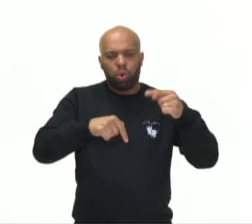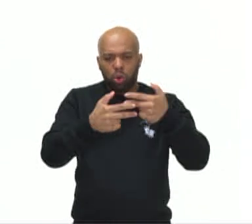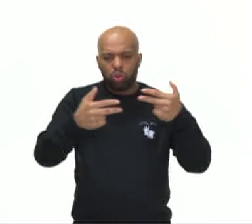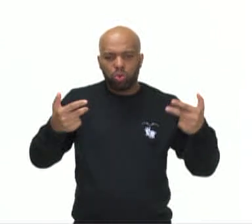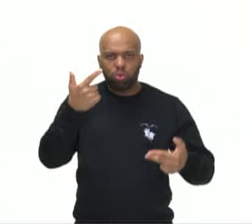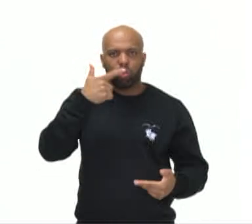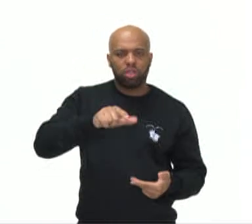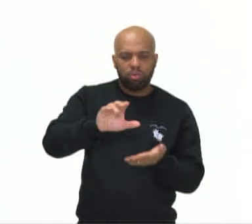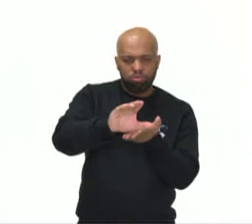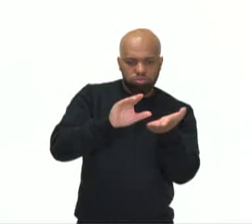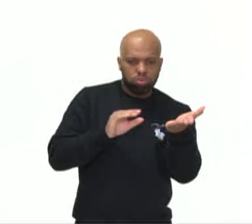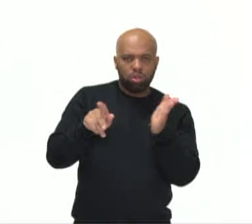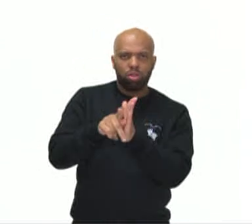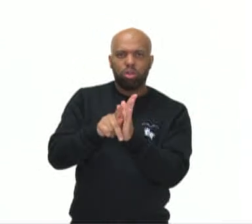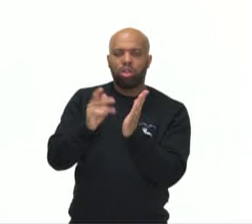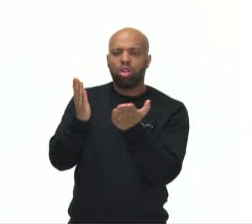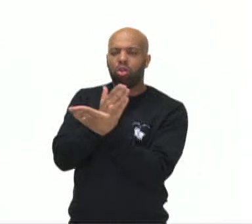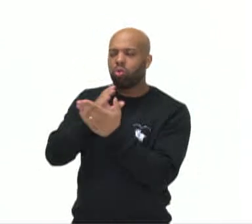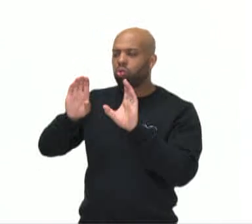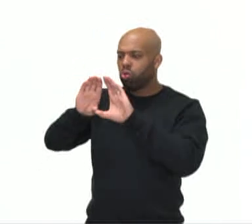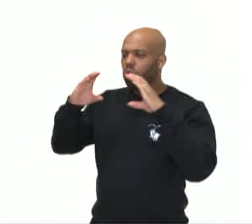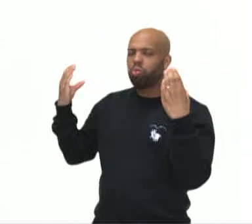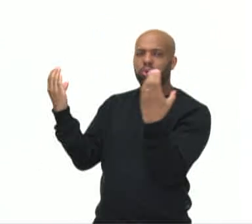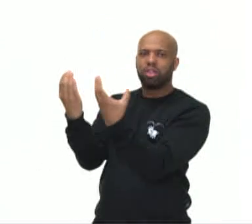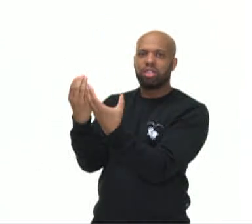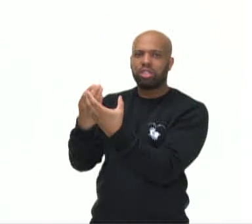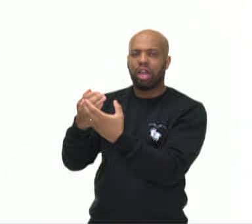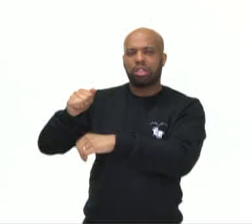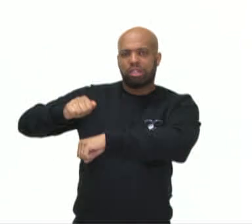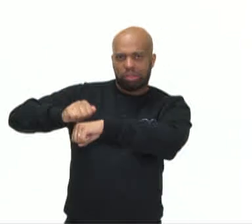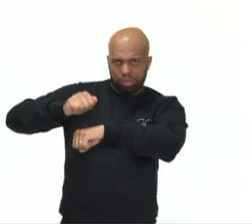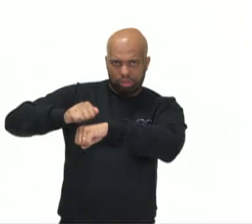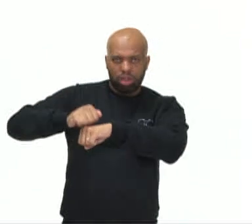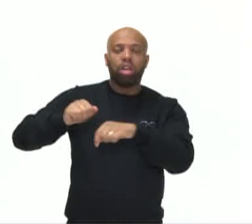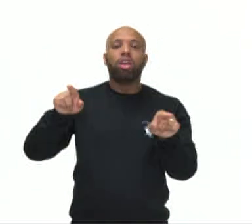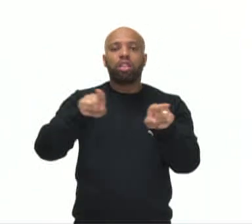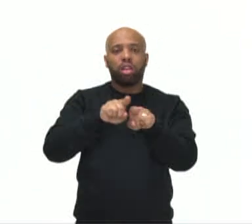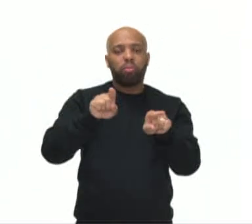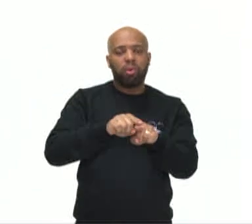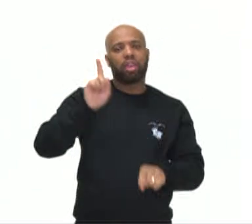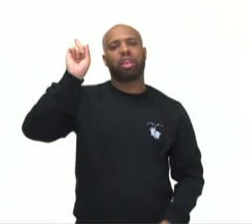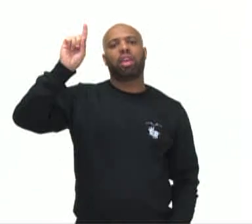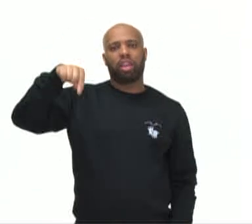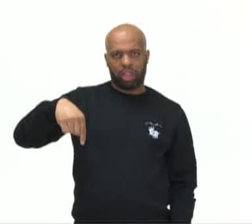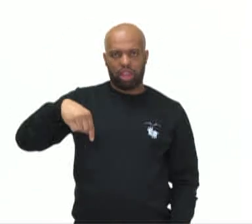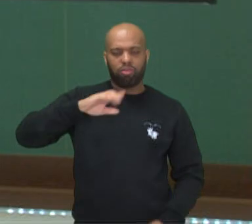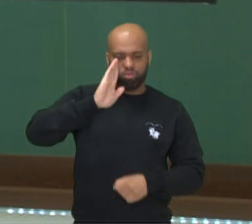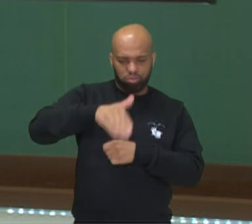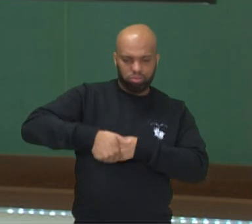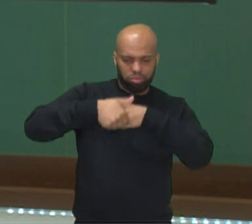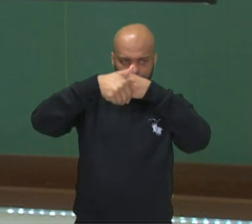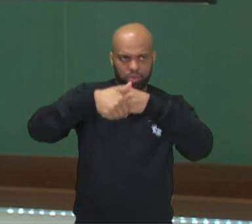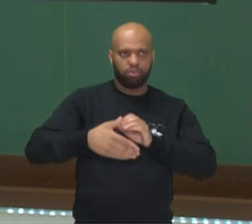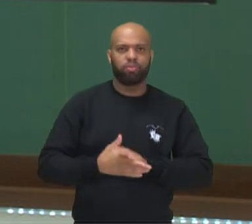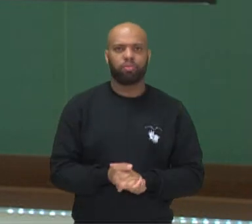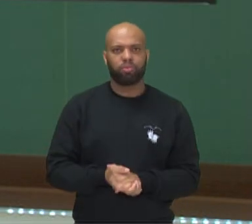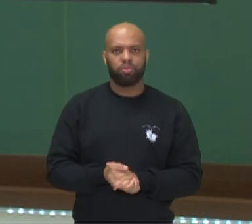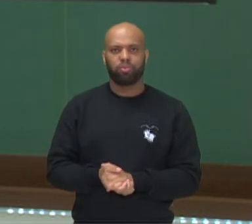cooperativas, artesãos ou comunidades de baixa renda também são considerados sustentáveis.